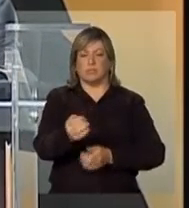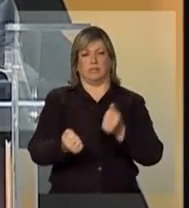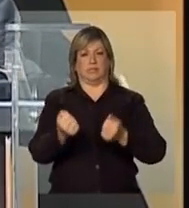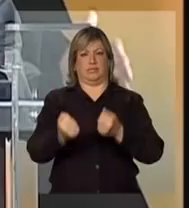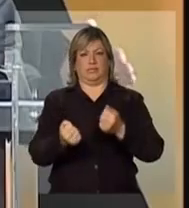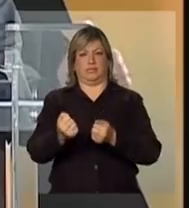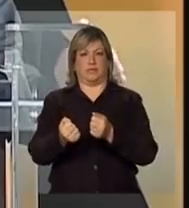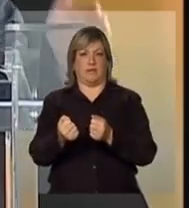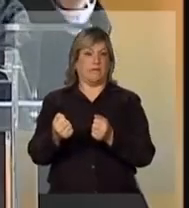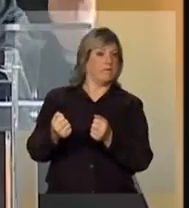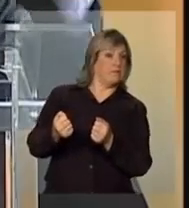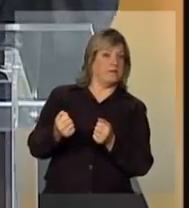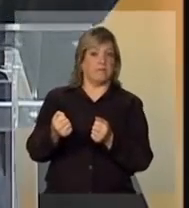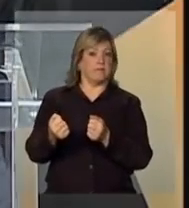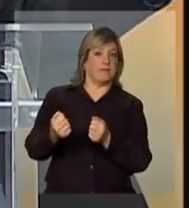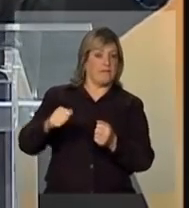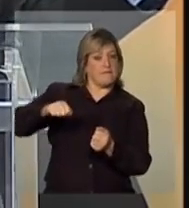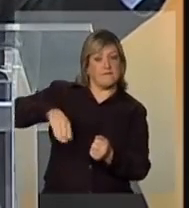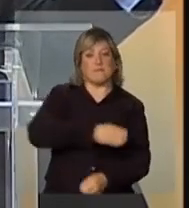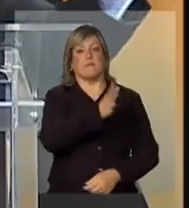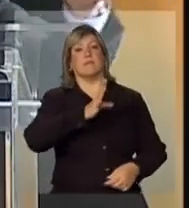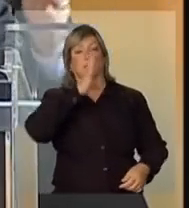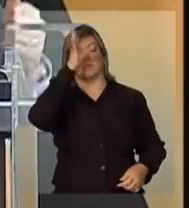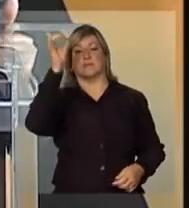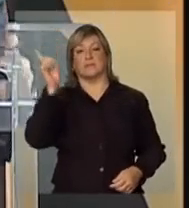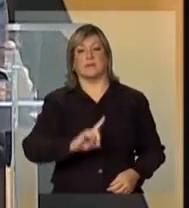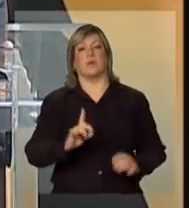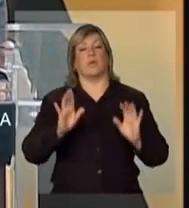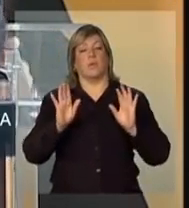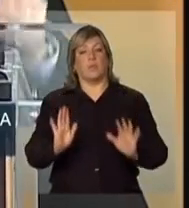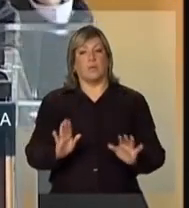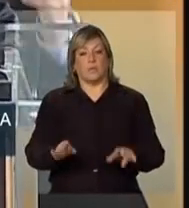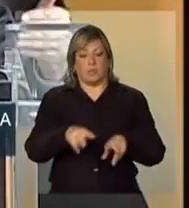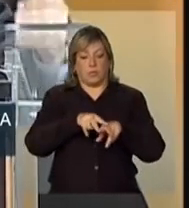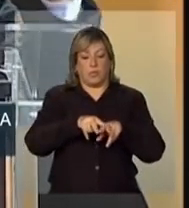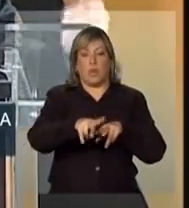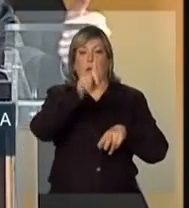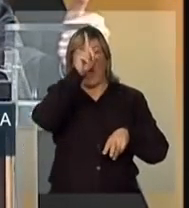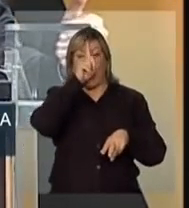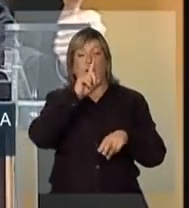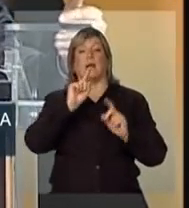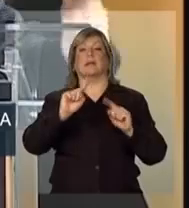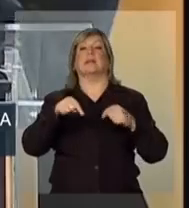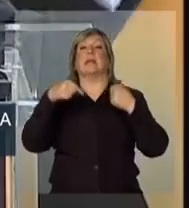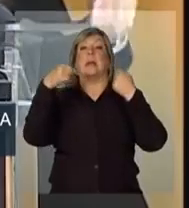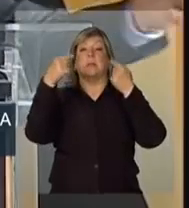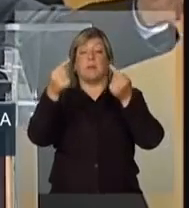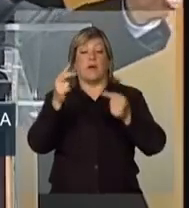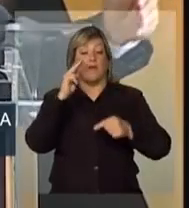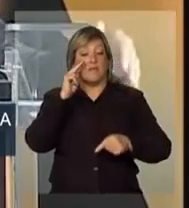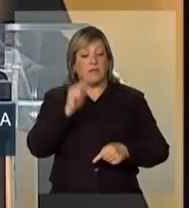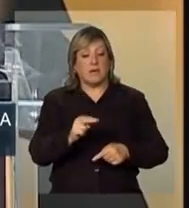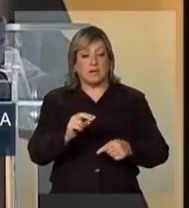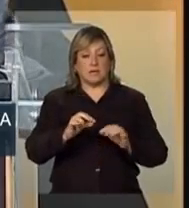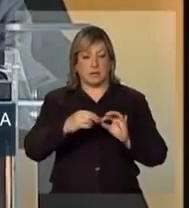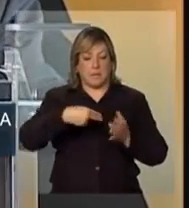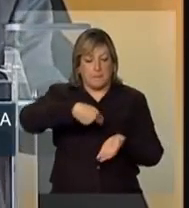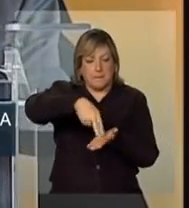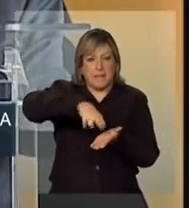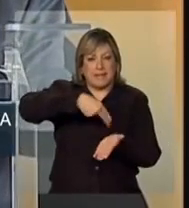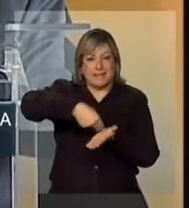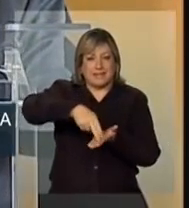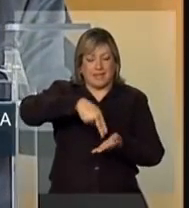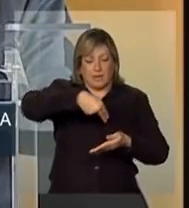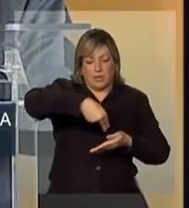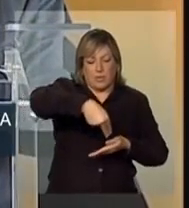aguarde e você mais adiante vai ter oportunidade de fazer com segurança a ultrapassagem que você quer fazer.